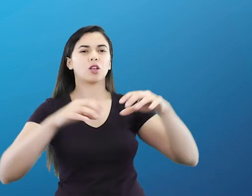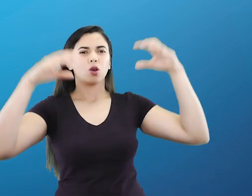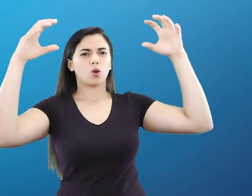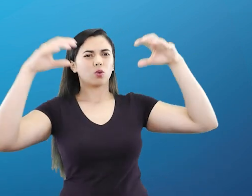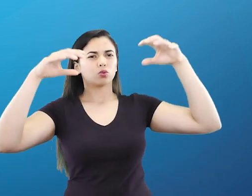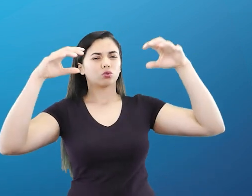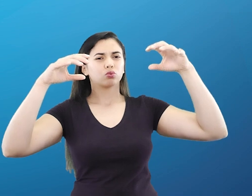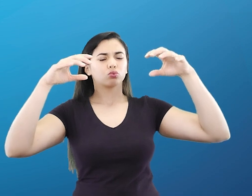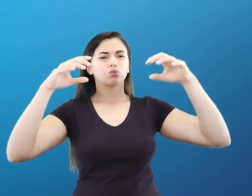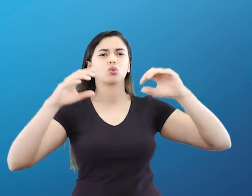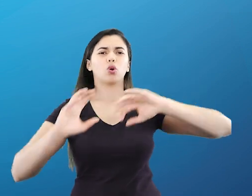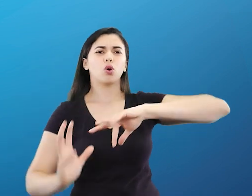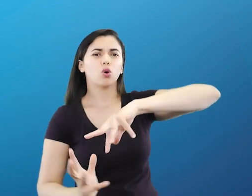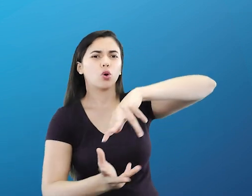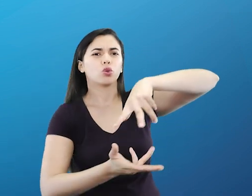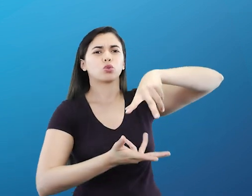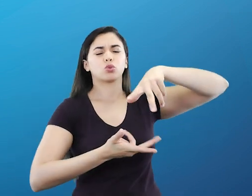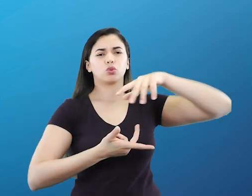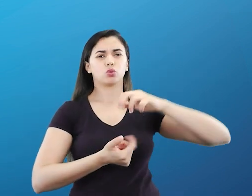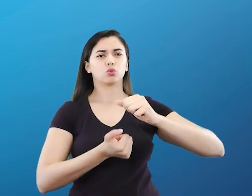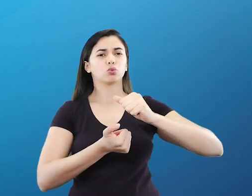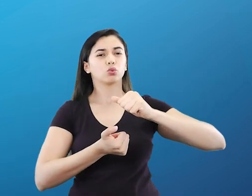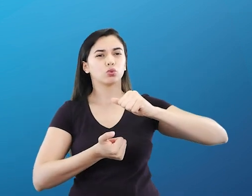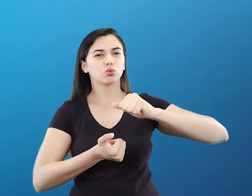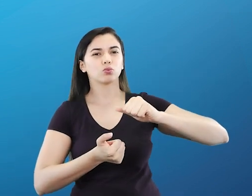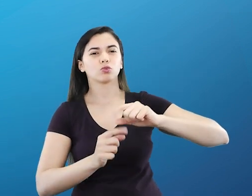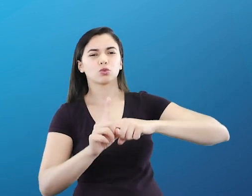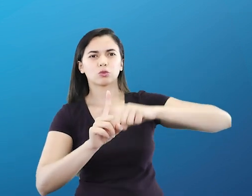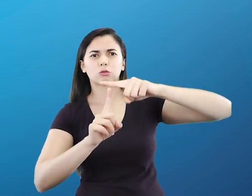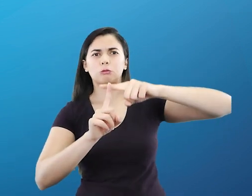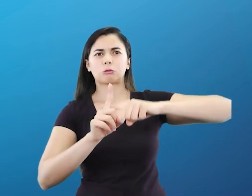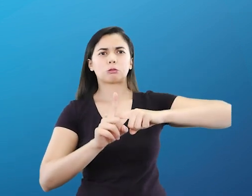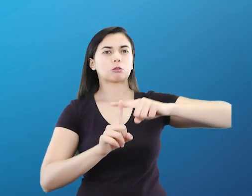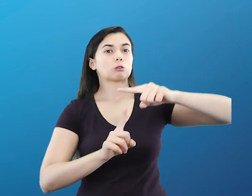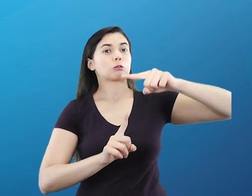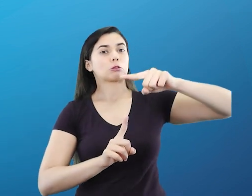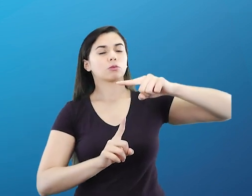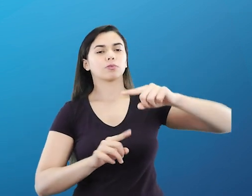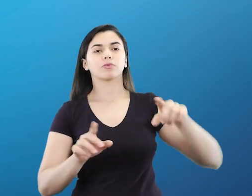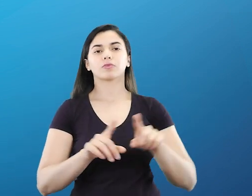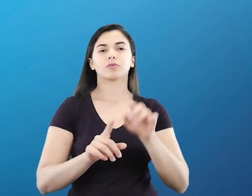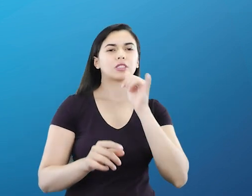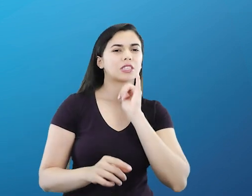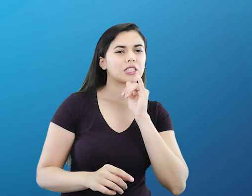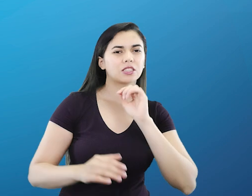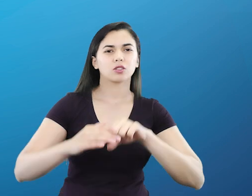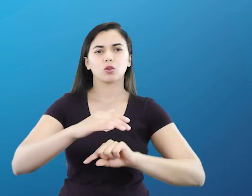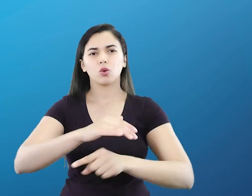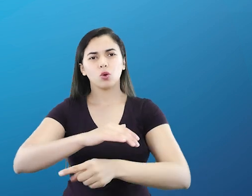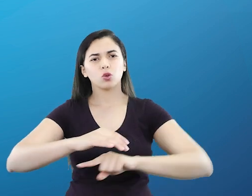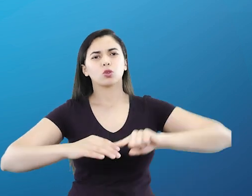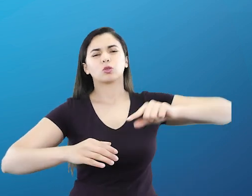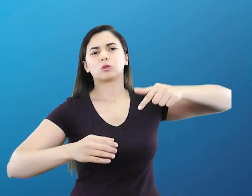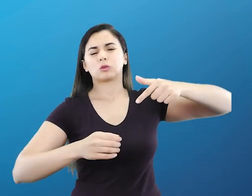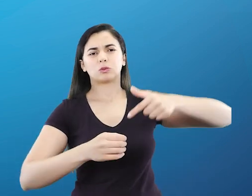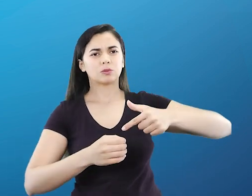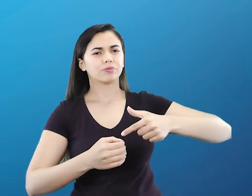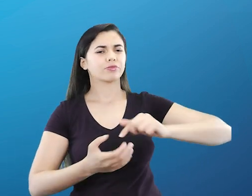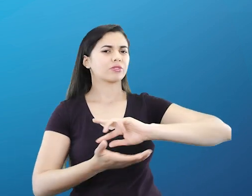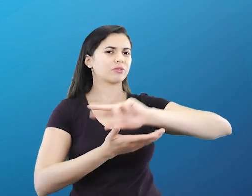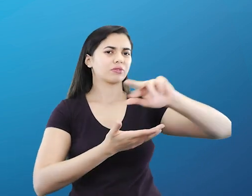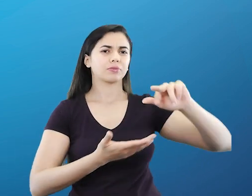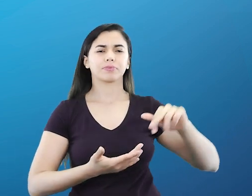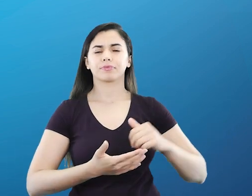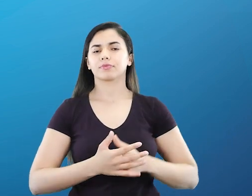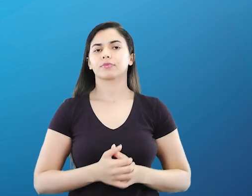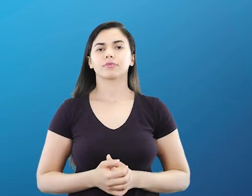estufa e para a provocação das mudanças climáticas. Combustíveis fósseis, por exemplo, a queima do petróleo, gasolina, entre